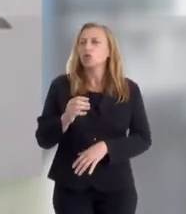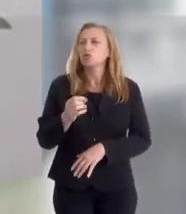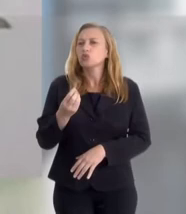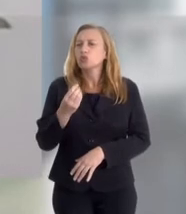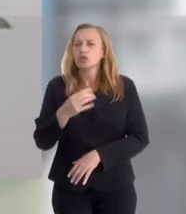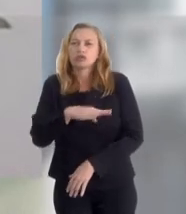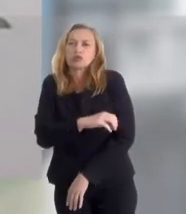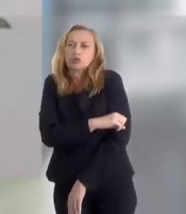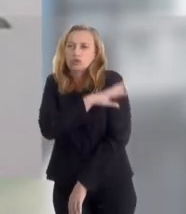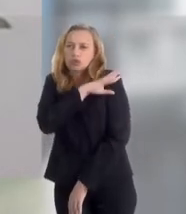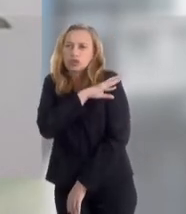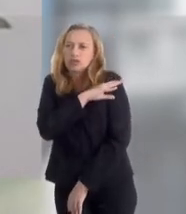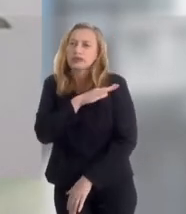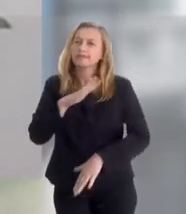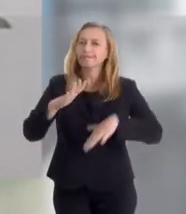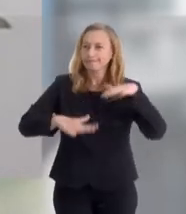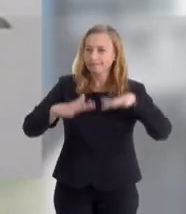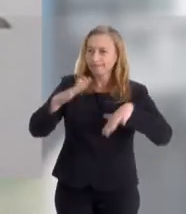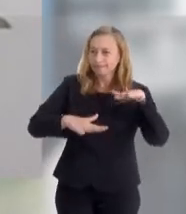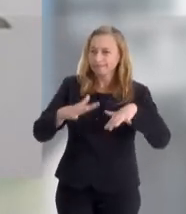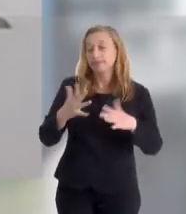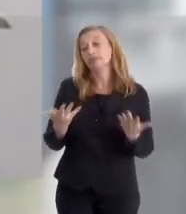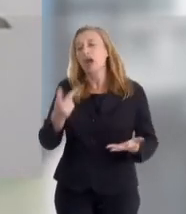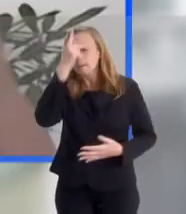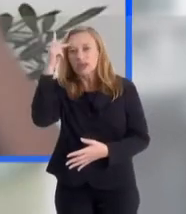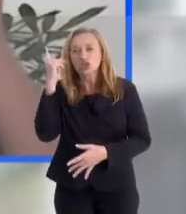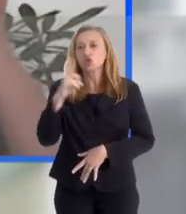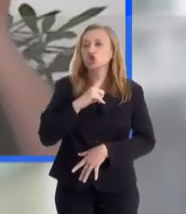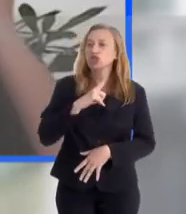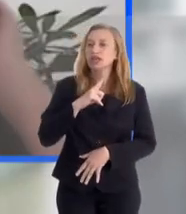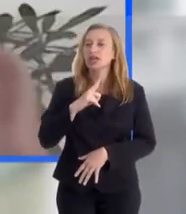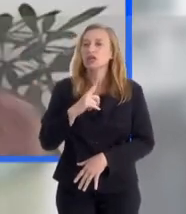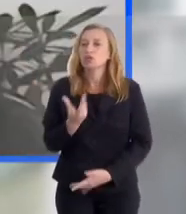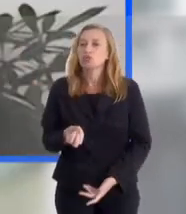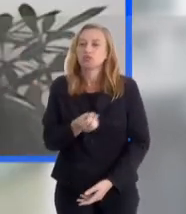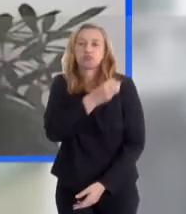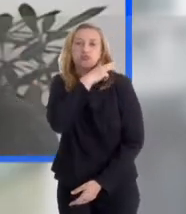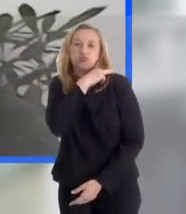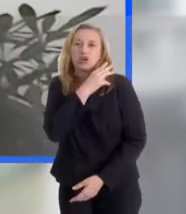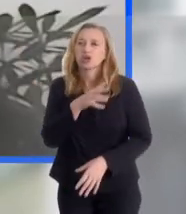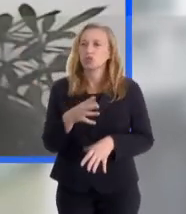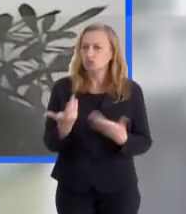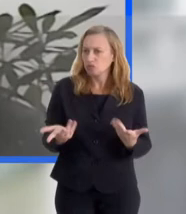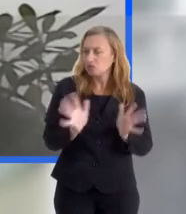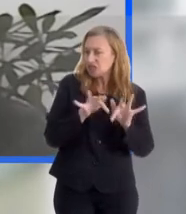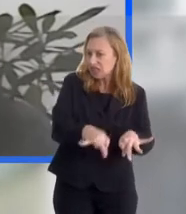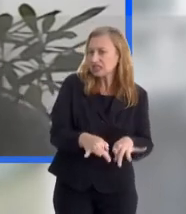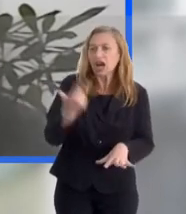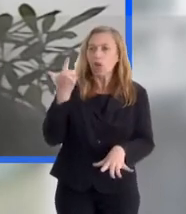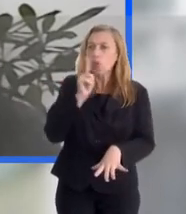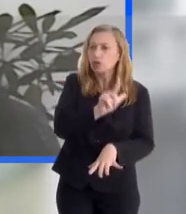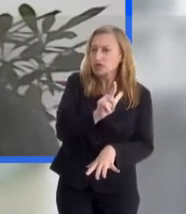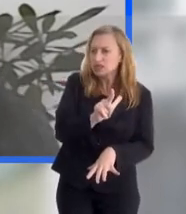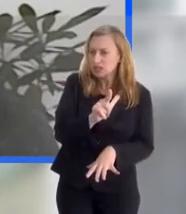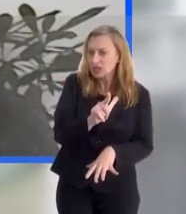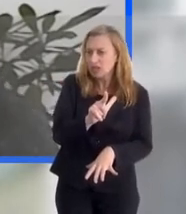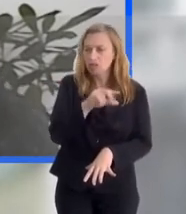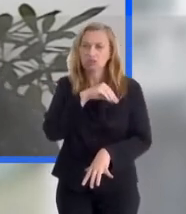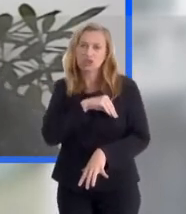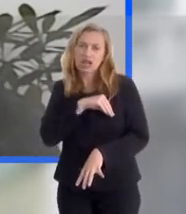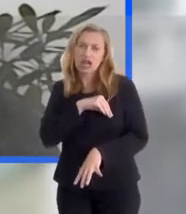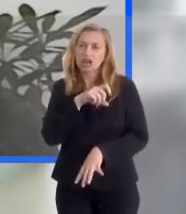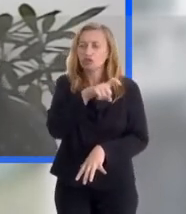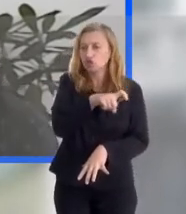escolarização está muito ligado à sua renda futura. Então, pessoas que têm o ensino médio completo, conseguem